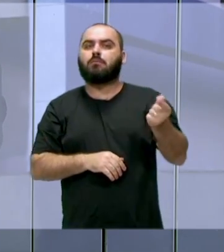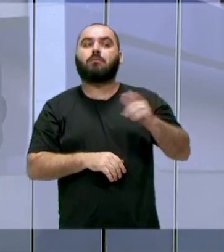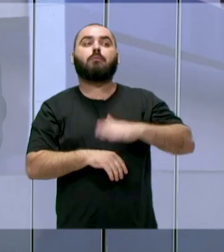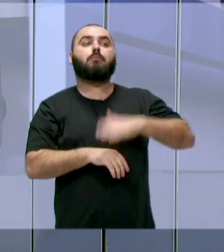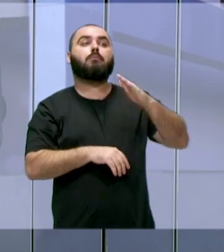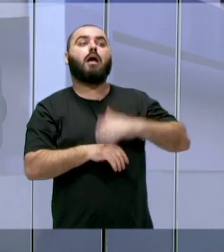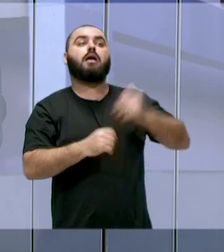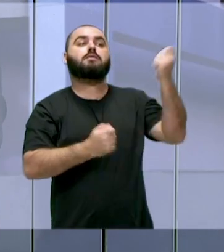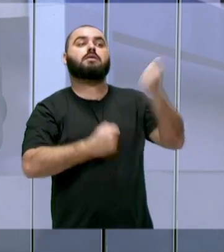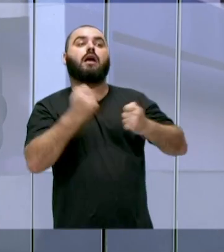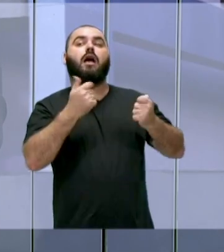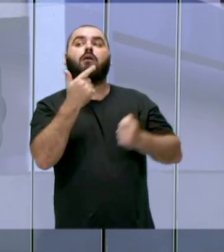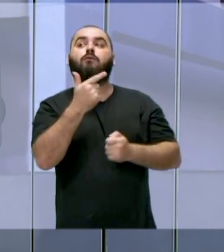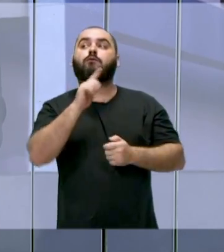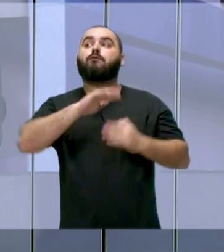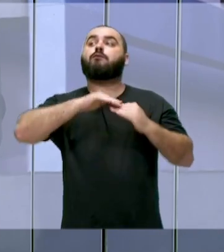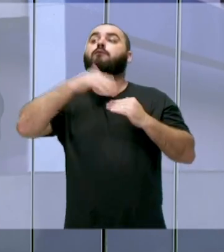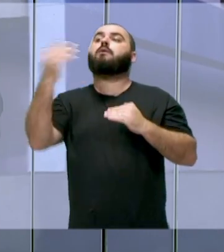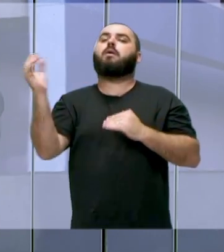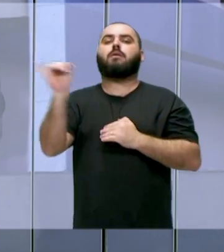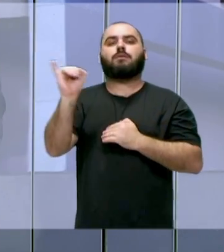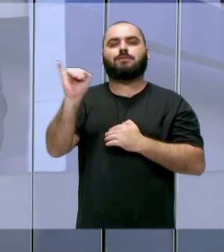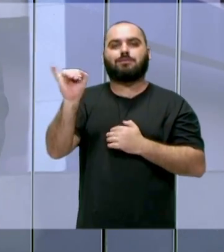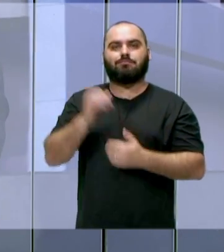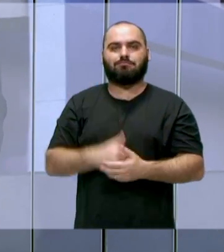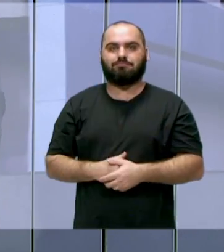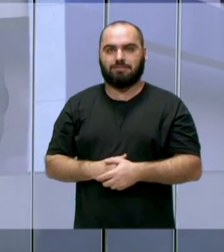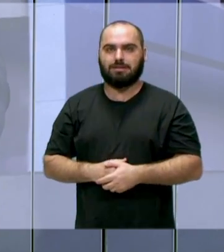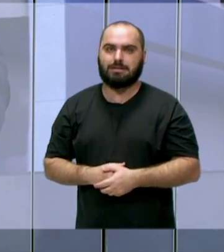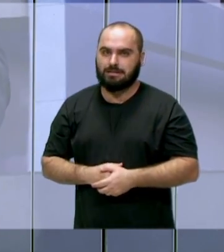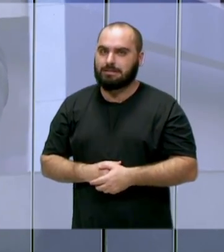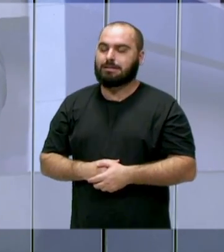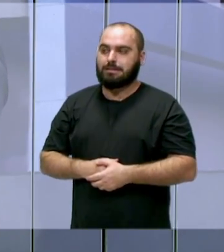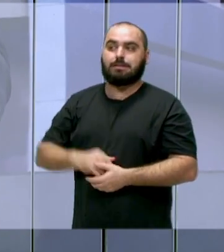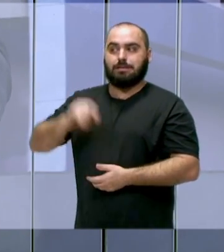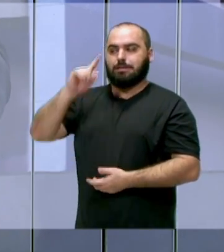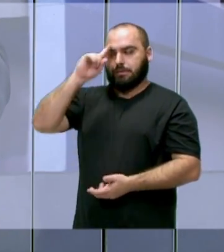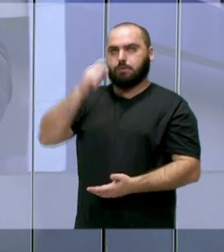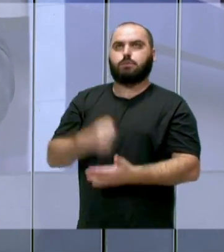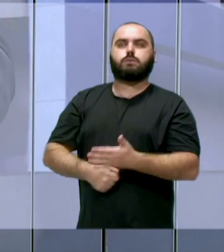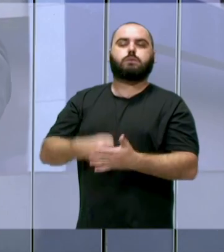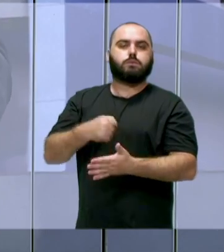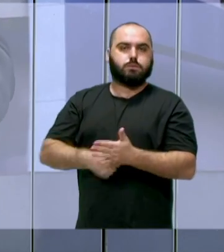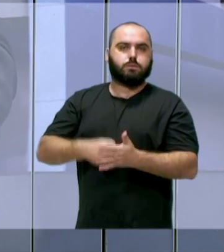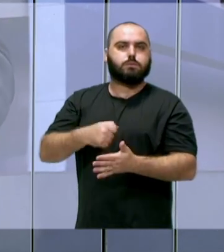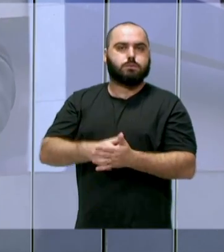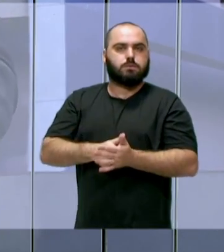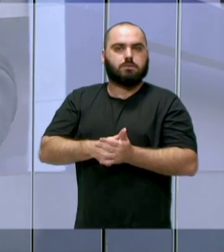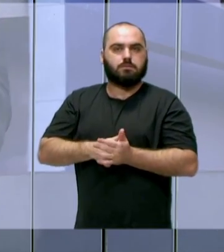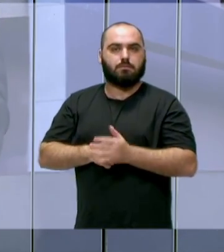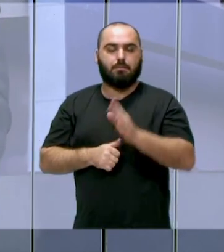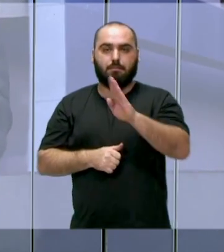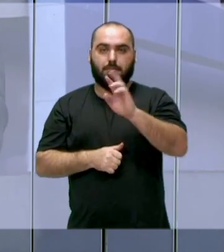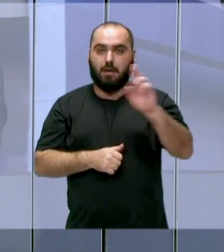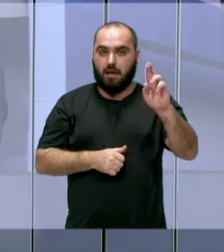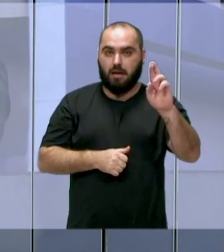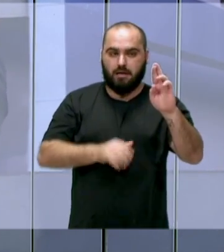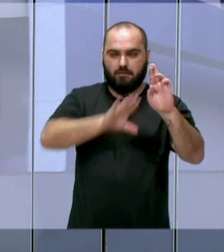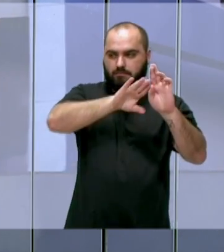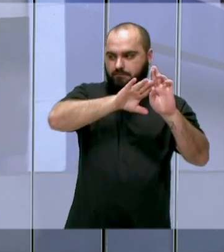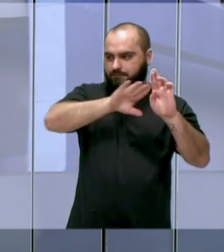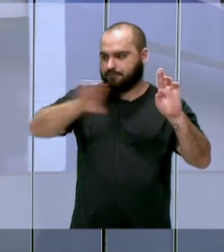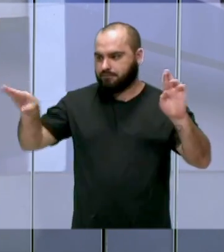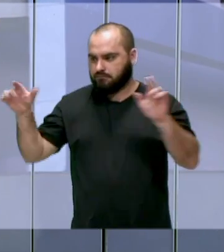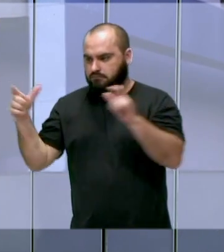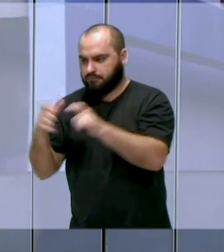quantos que aqui transitam diariamente. Então é um desafio muito grande. A nossa cidade é territorial da BR para cá, vamos colocar assim,